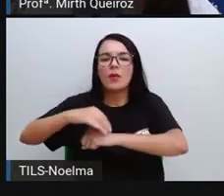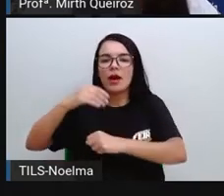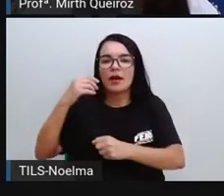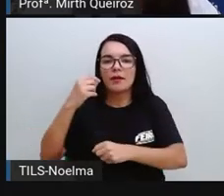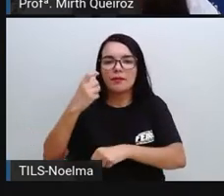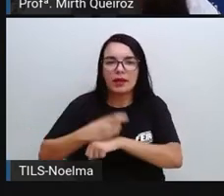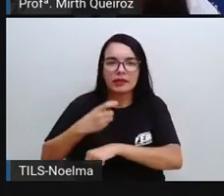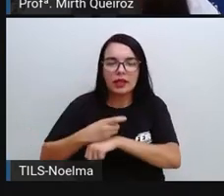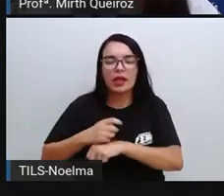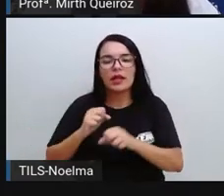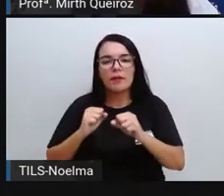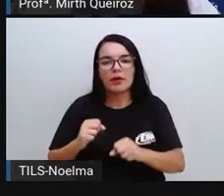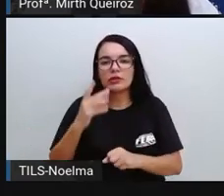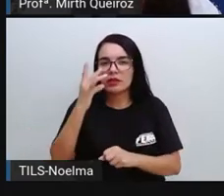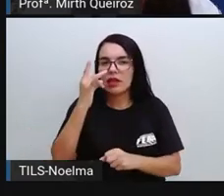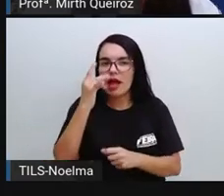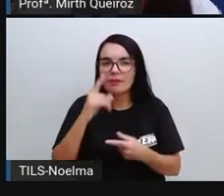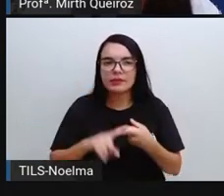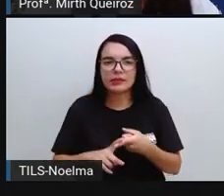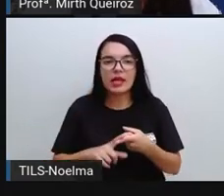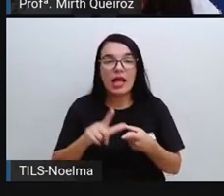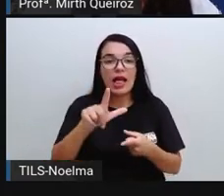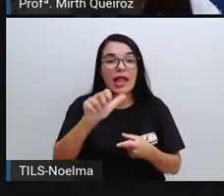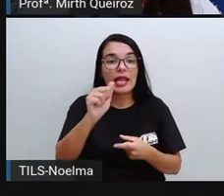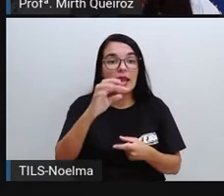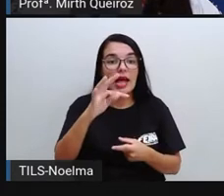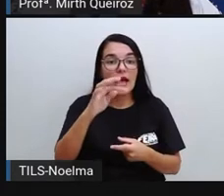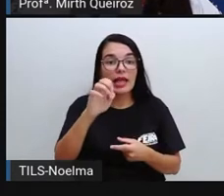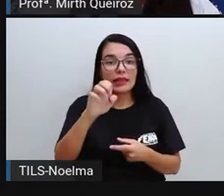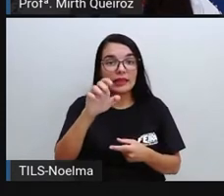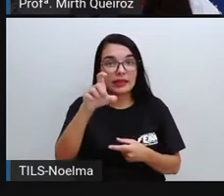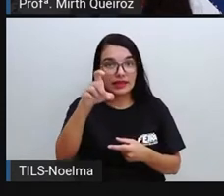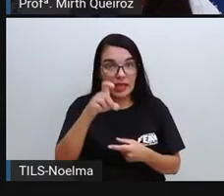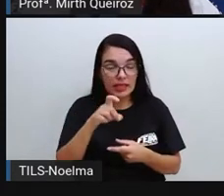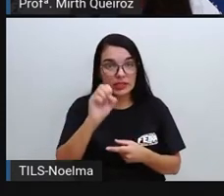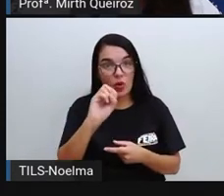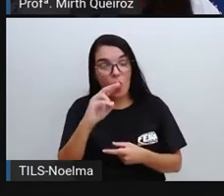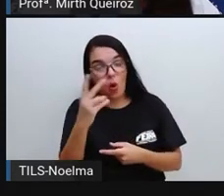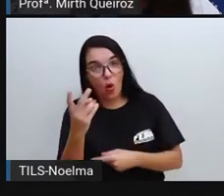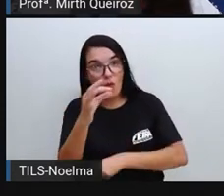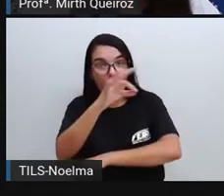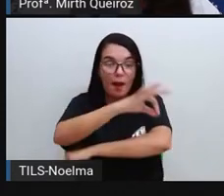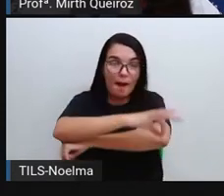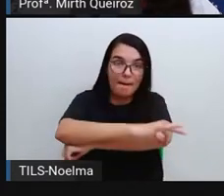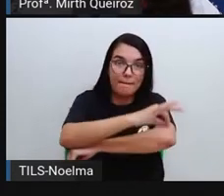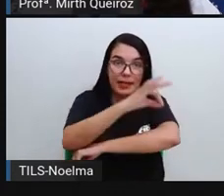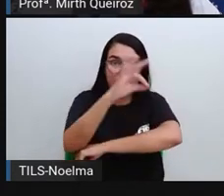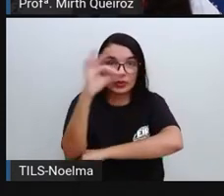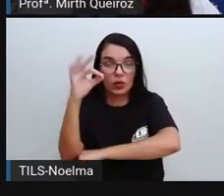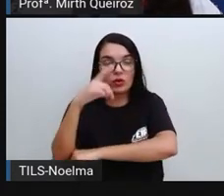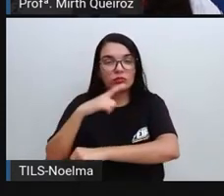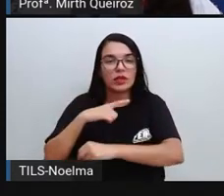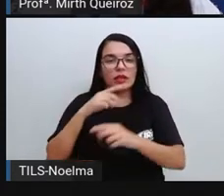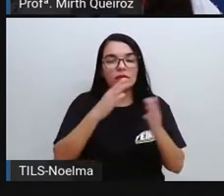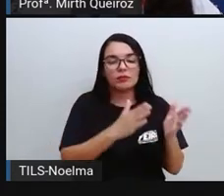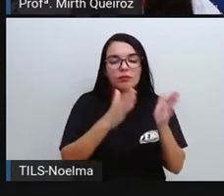pode ter esse tipo de matéria-prima. O látex ou derivado de petróleo, a gente tem a borracha, né?